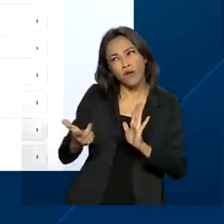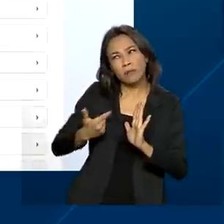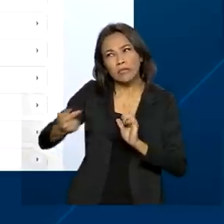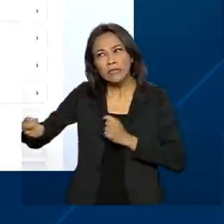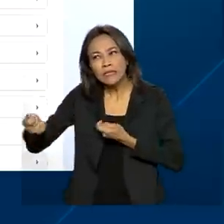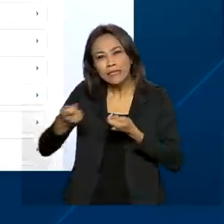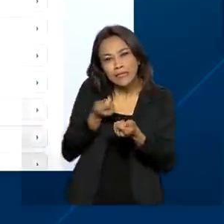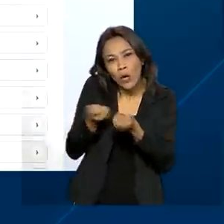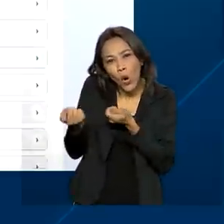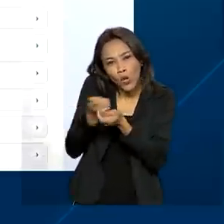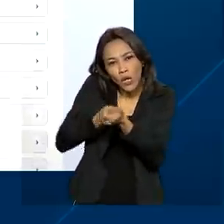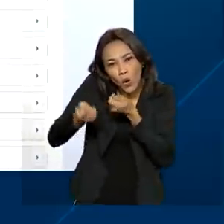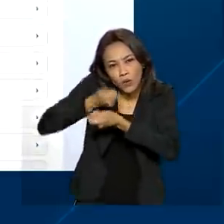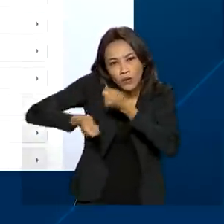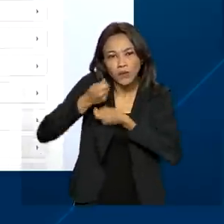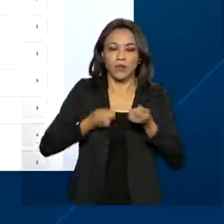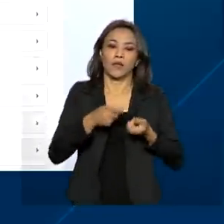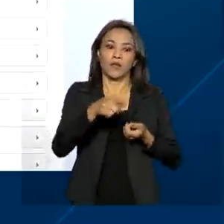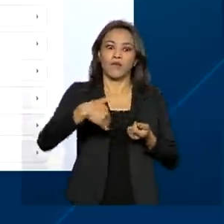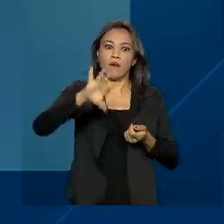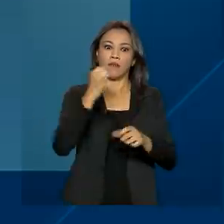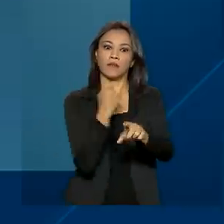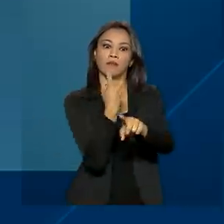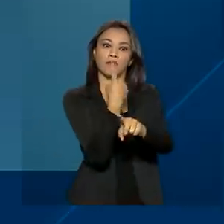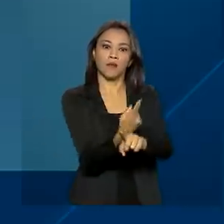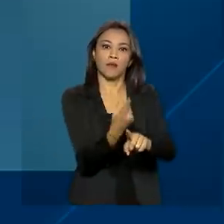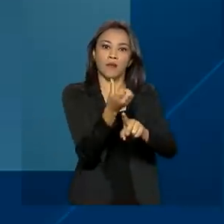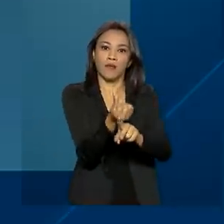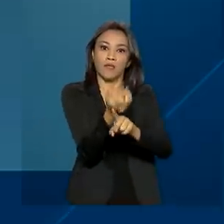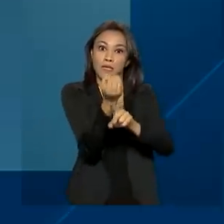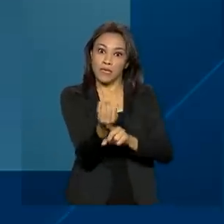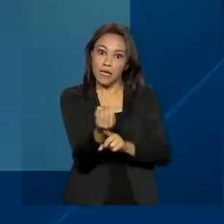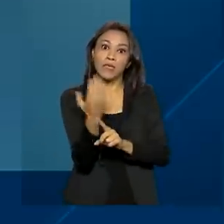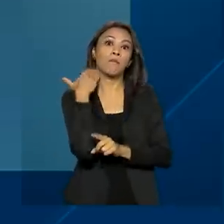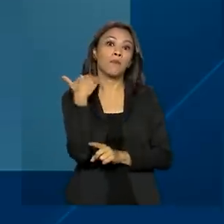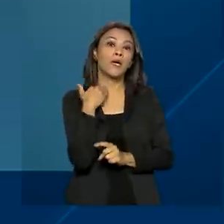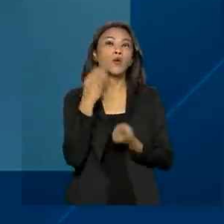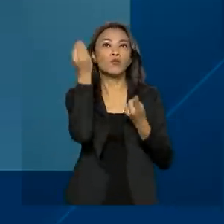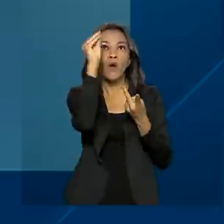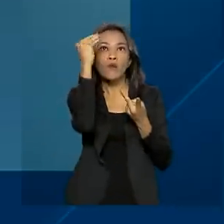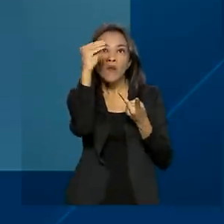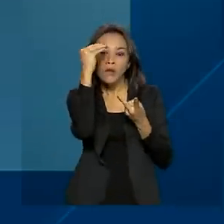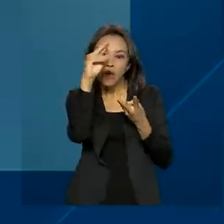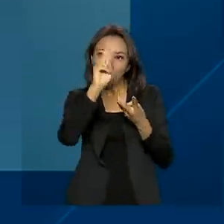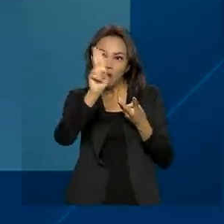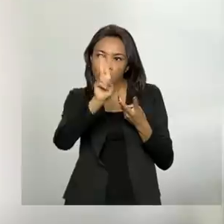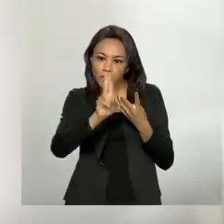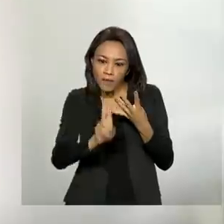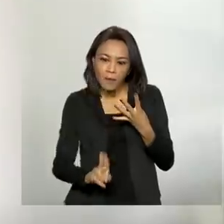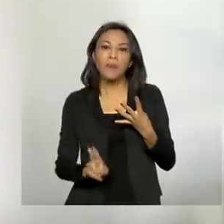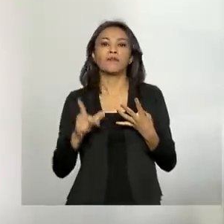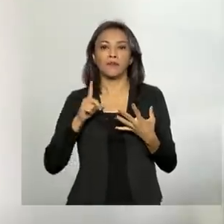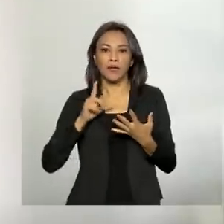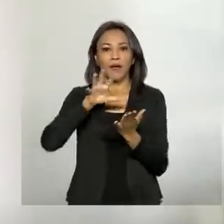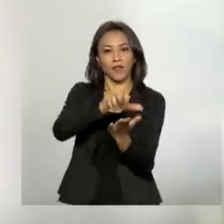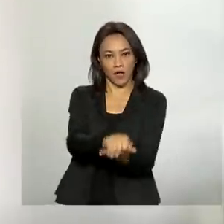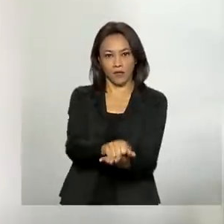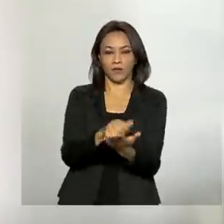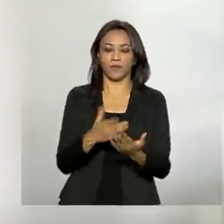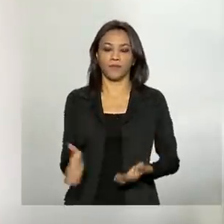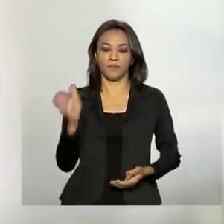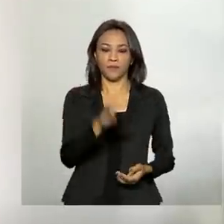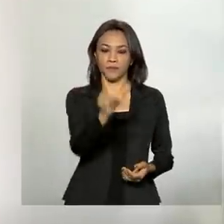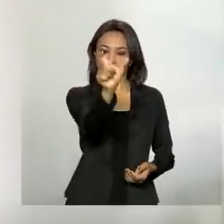A plataforma tem mais de 160 instituições financeiras cadastradas. É importante que